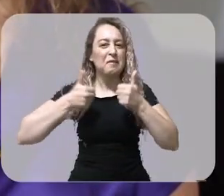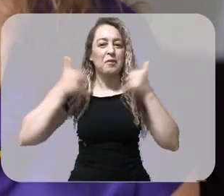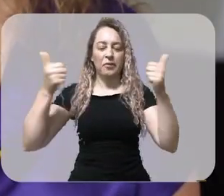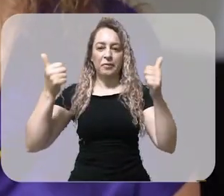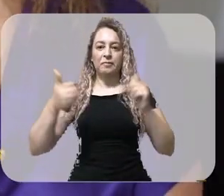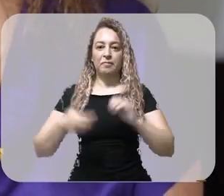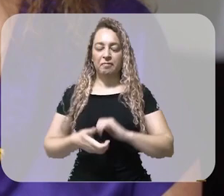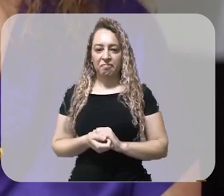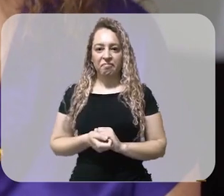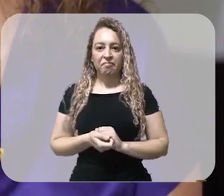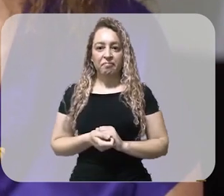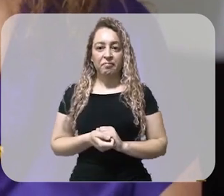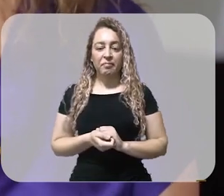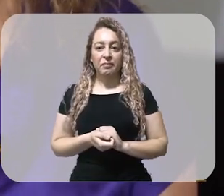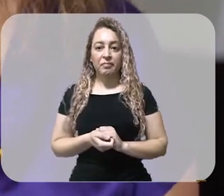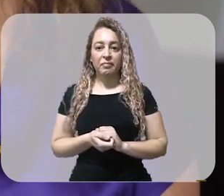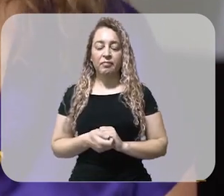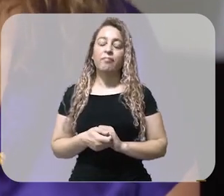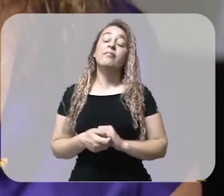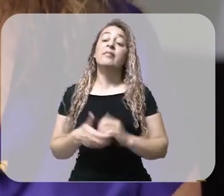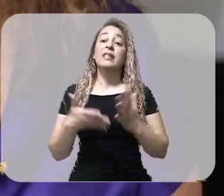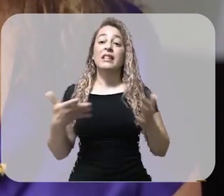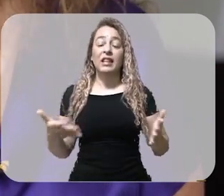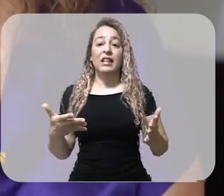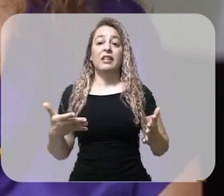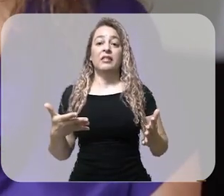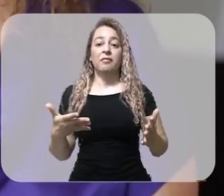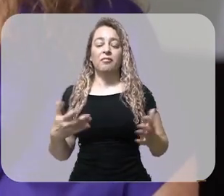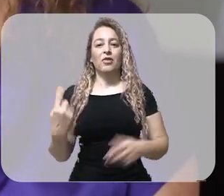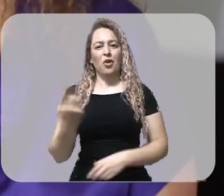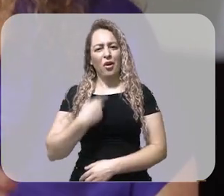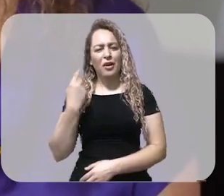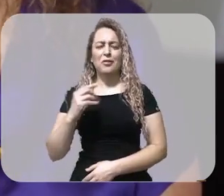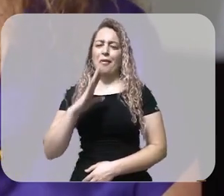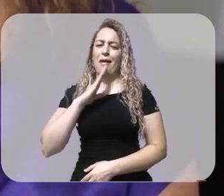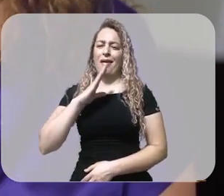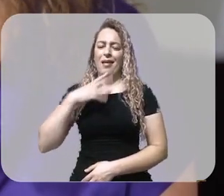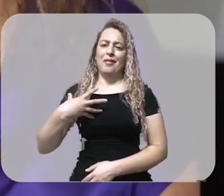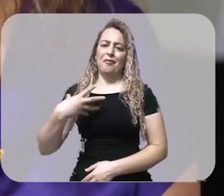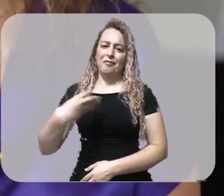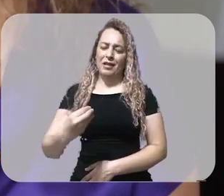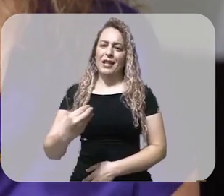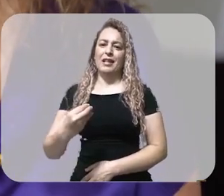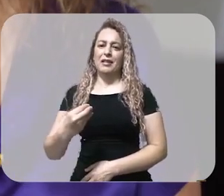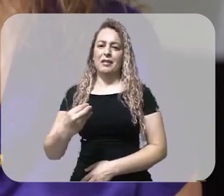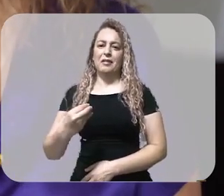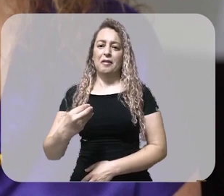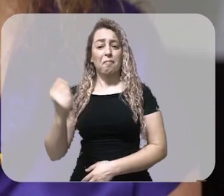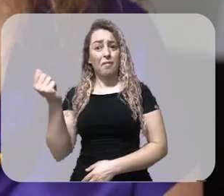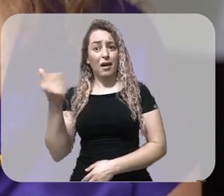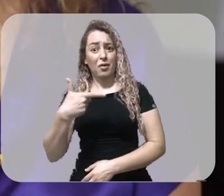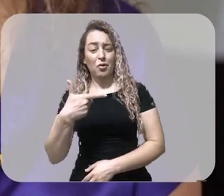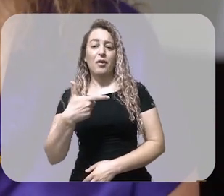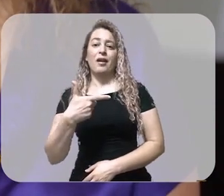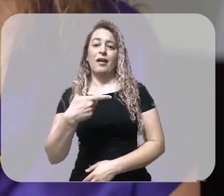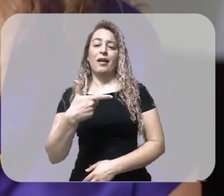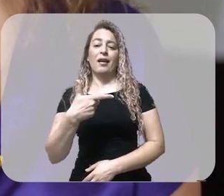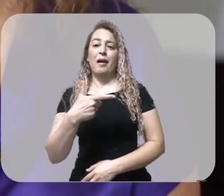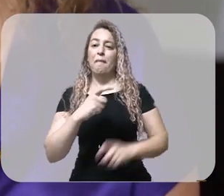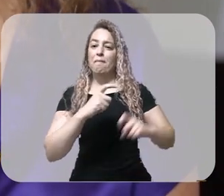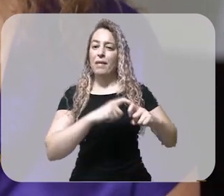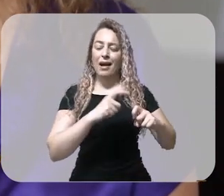sabe muito mais como funciona o seu filho do que o médico, do que um terapeuta. Então, acho que os pais são